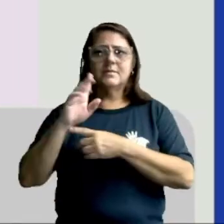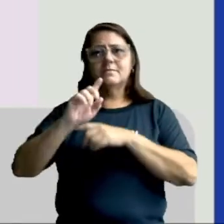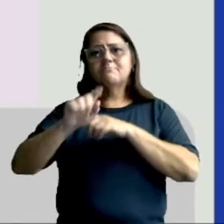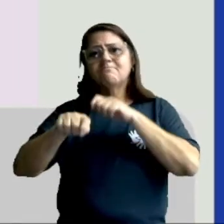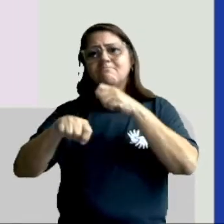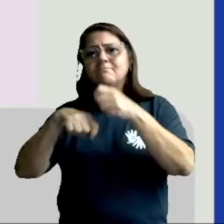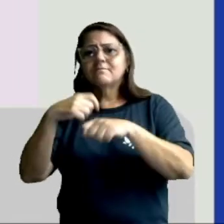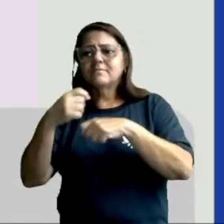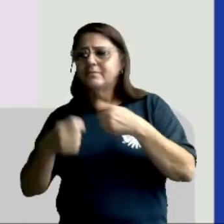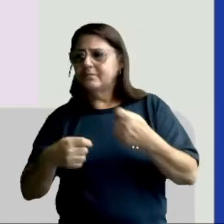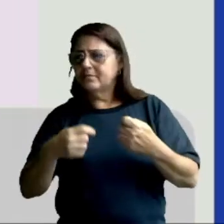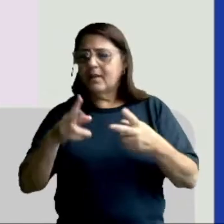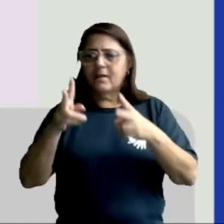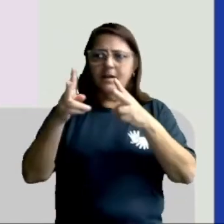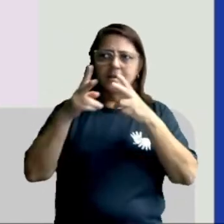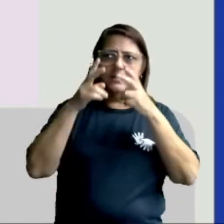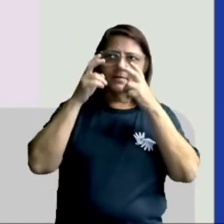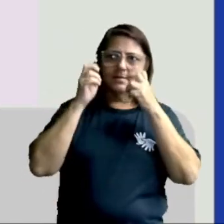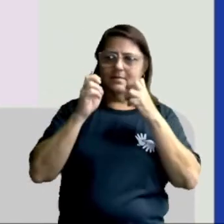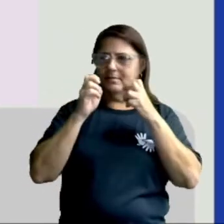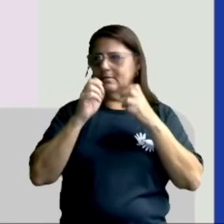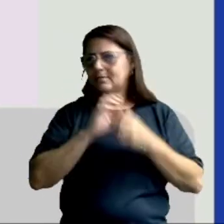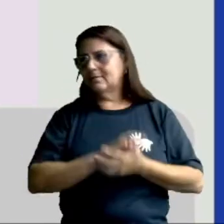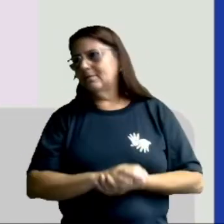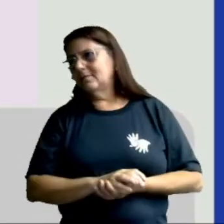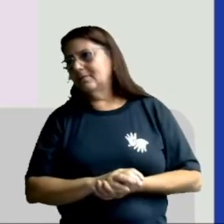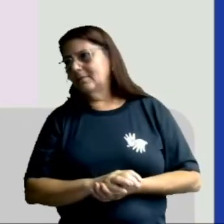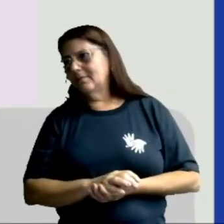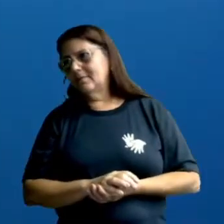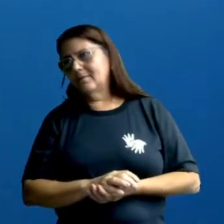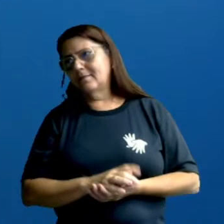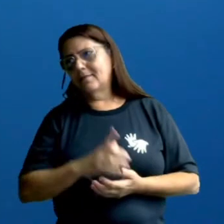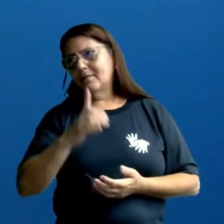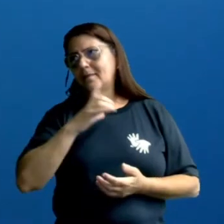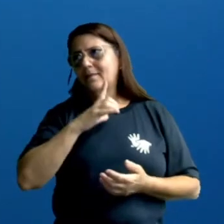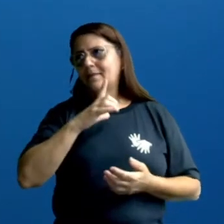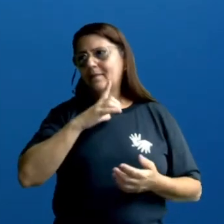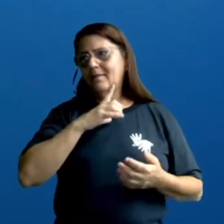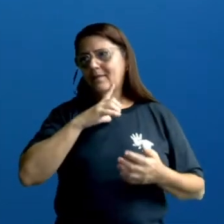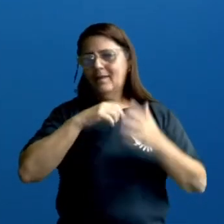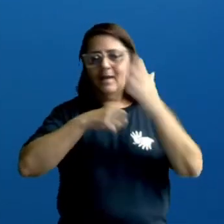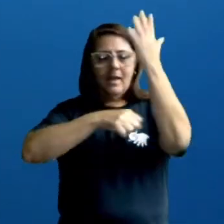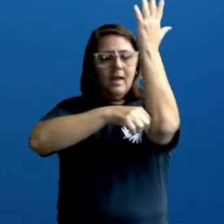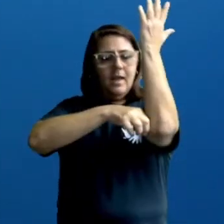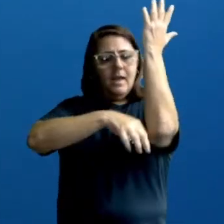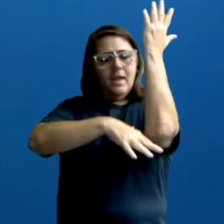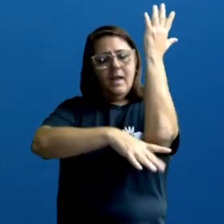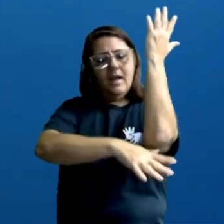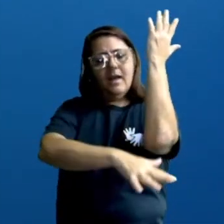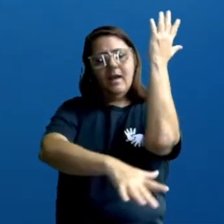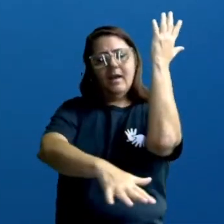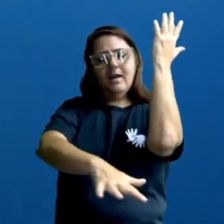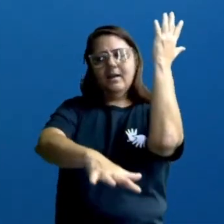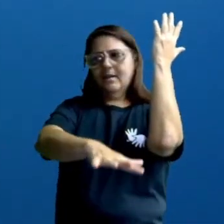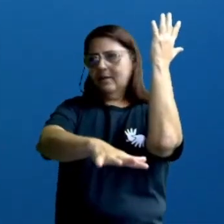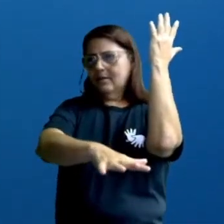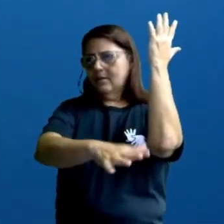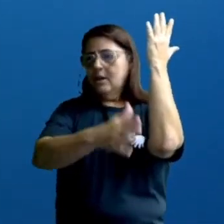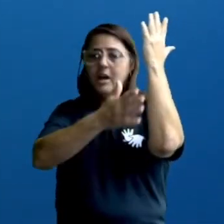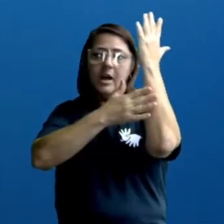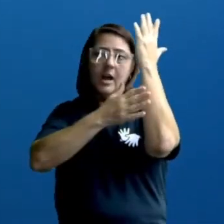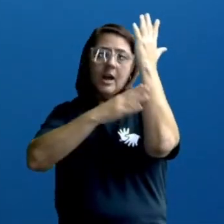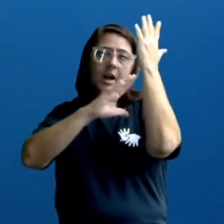Então vamos lá, vamos observar. Aqui está mostrando a raiz. Aqui o